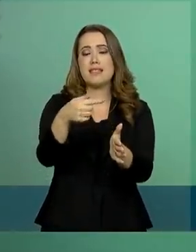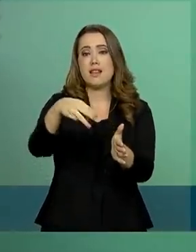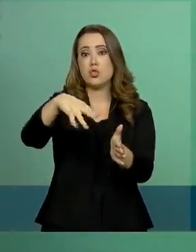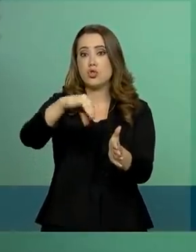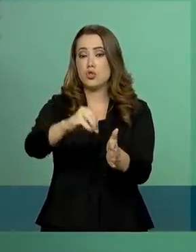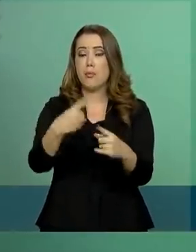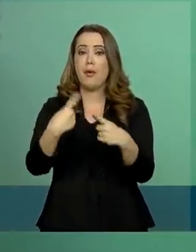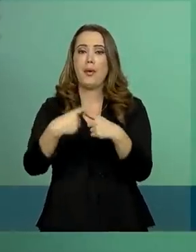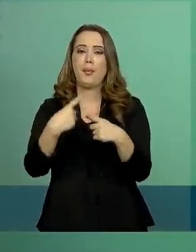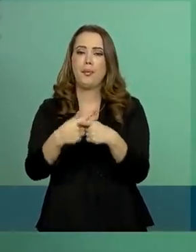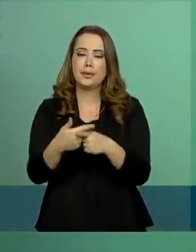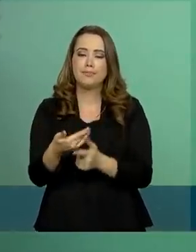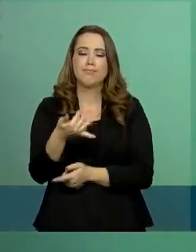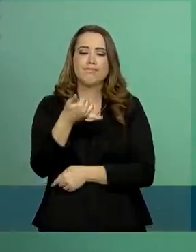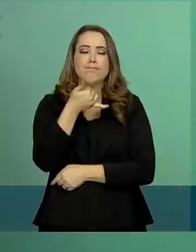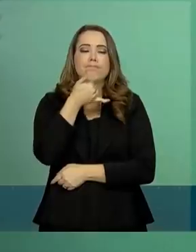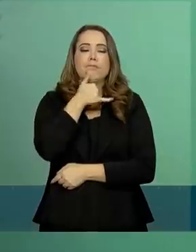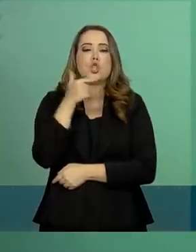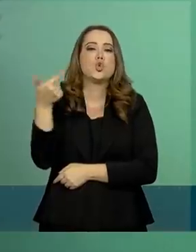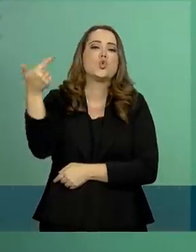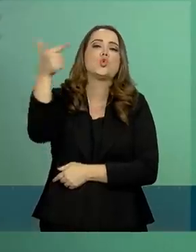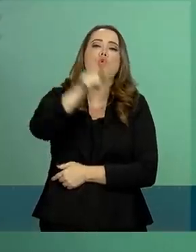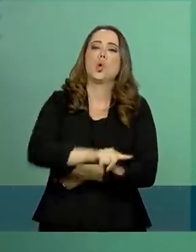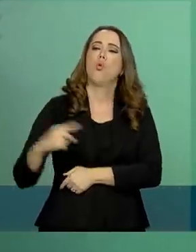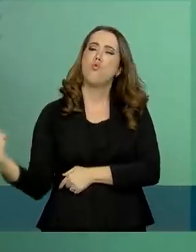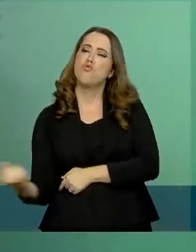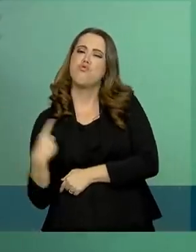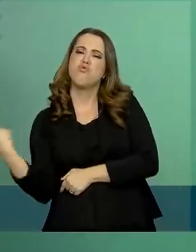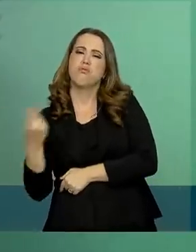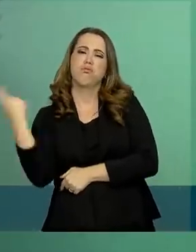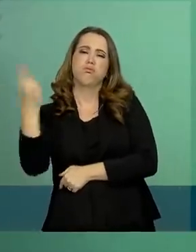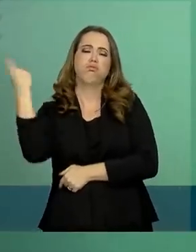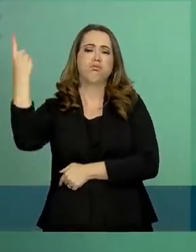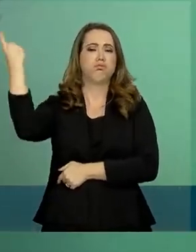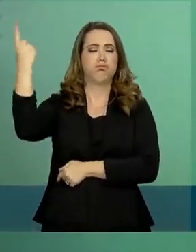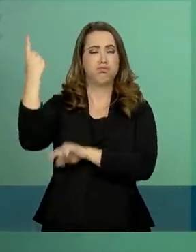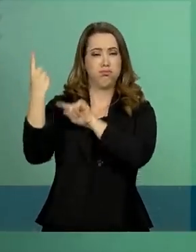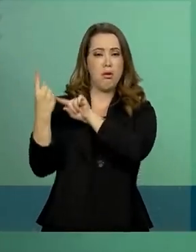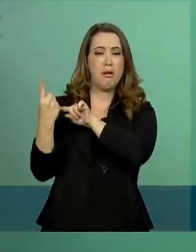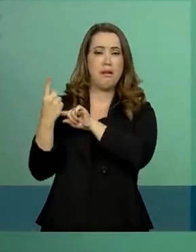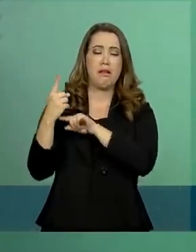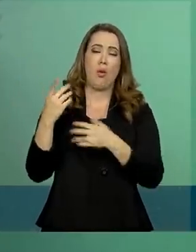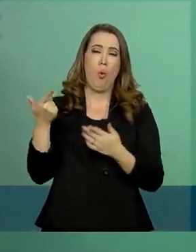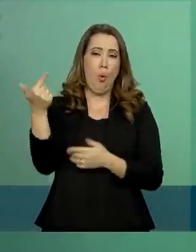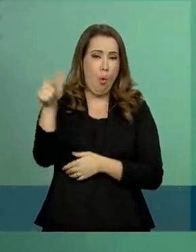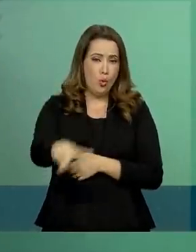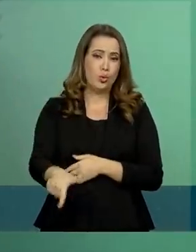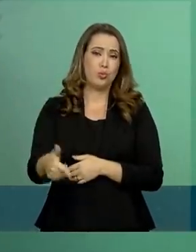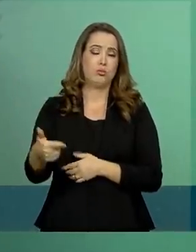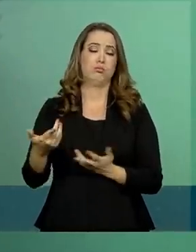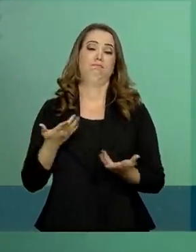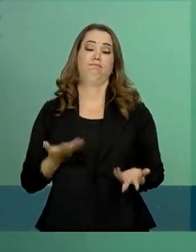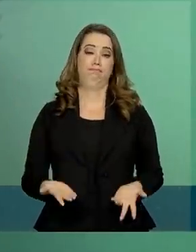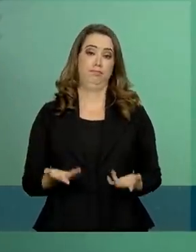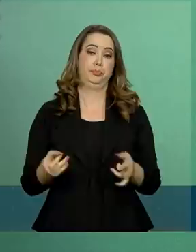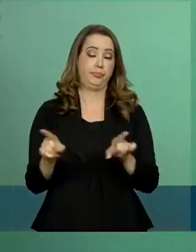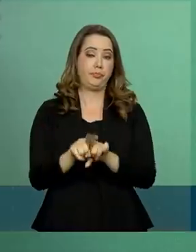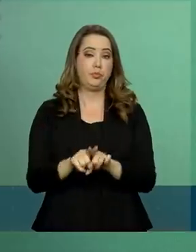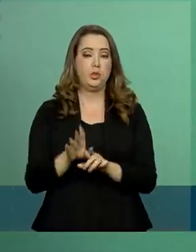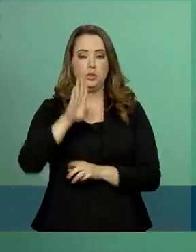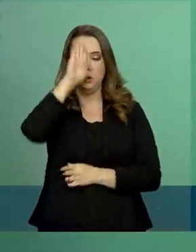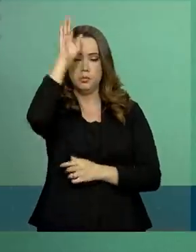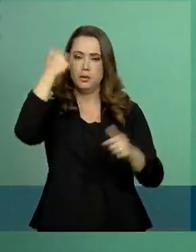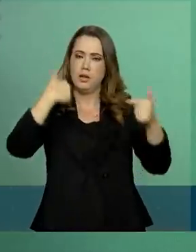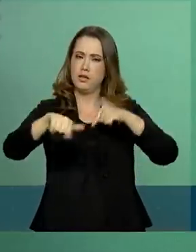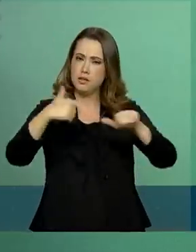atingida lastimosamente por mais uma catástrofe, o ciclone Kennedy. As principais ações